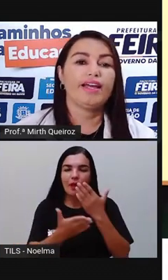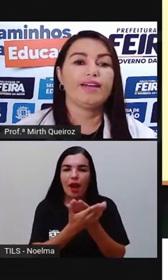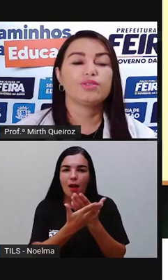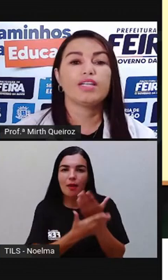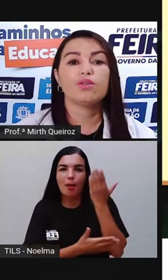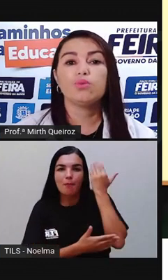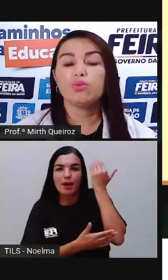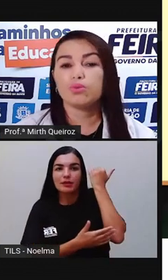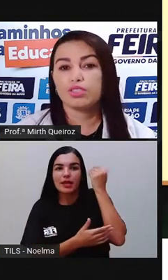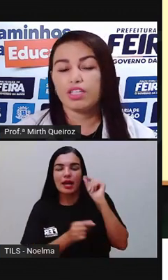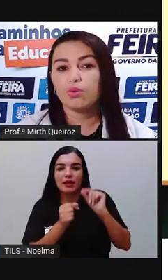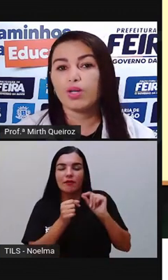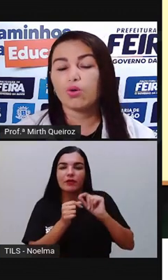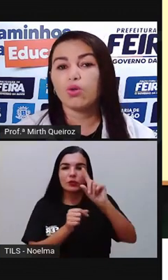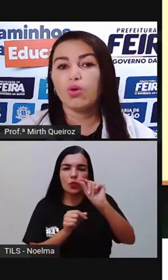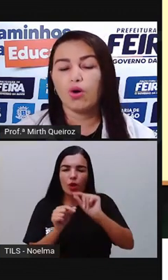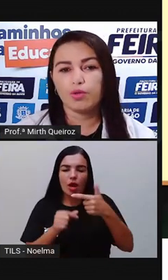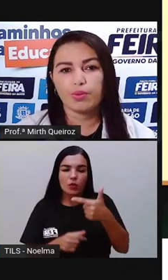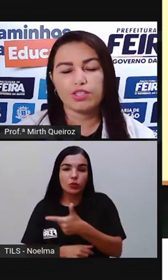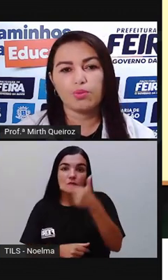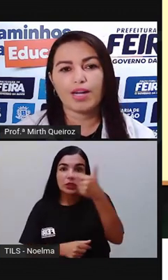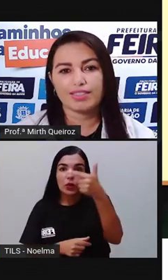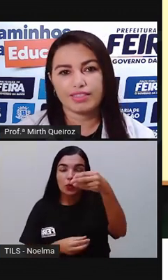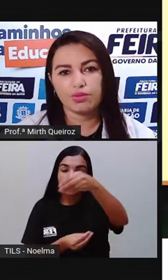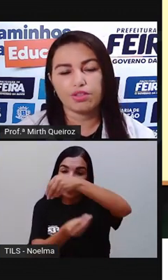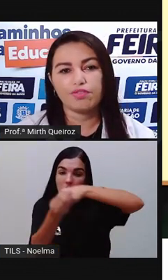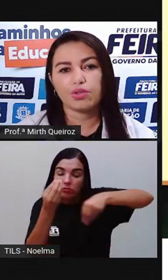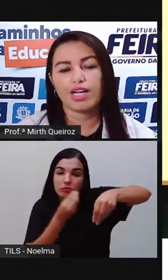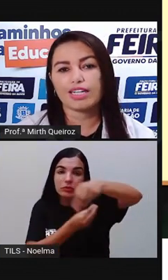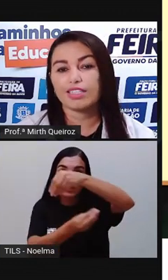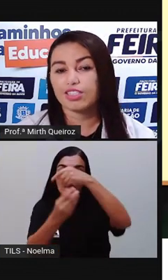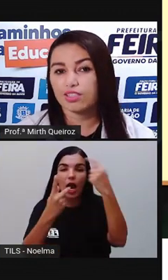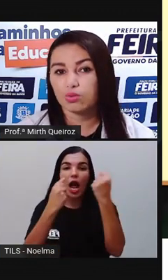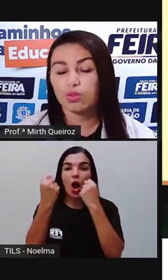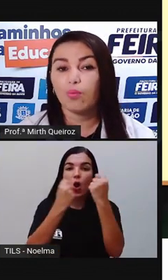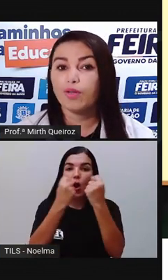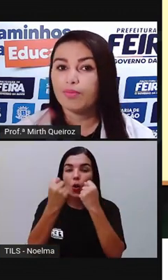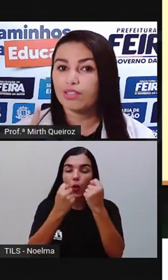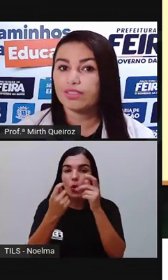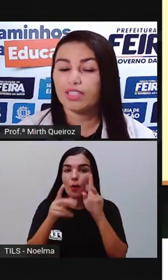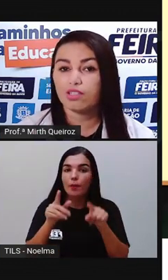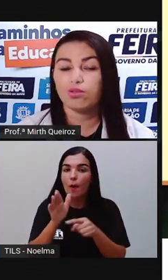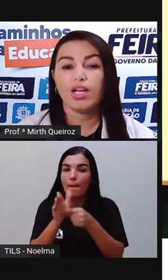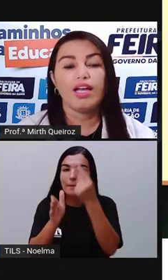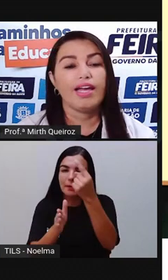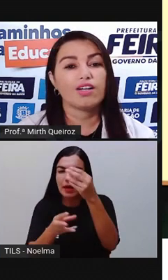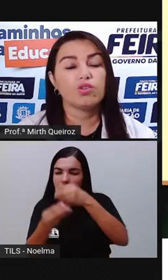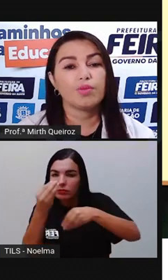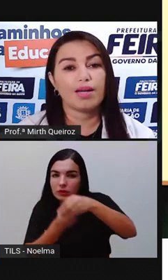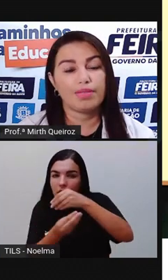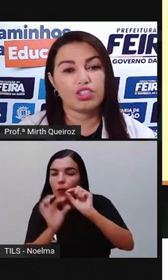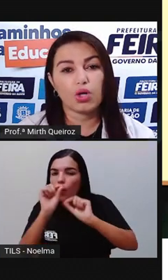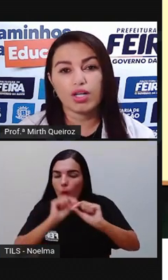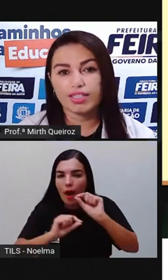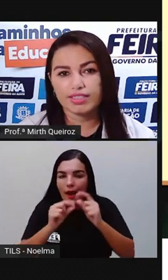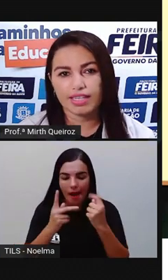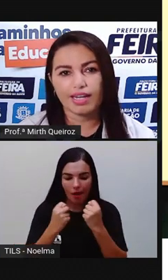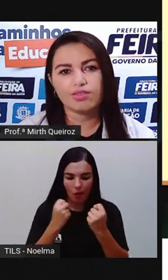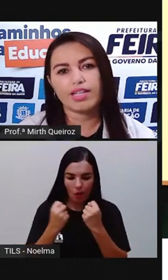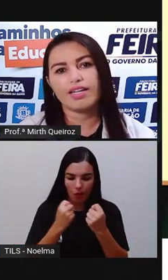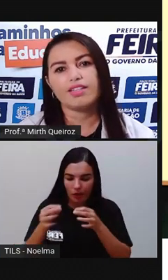o segundo ciclo econômico do Brasil, que foi o da cana de açúcar. O primeiro ciclo economicamente